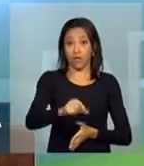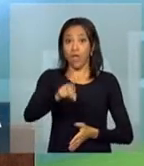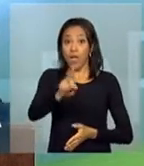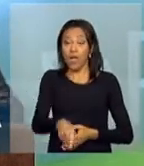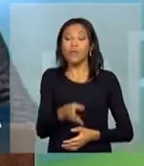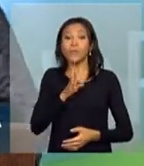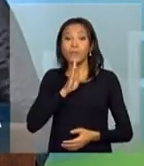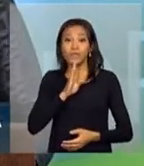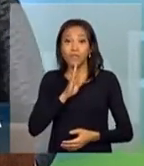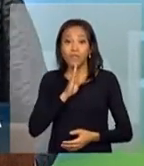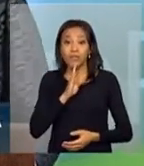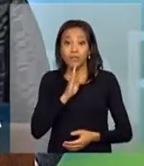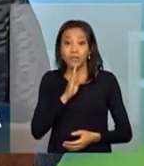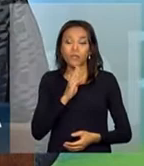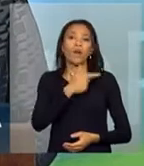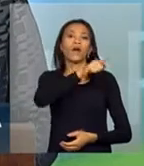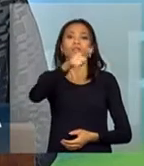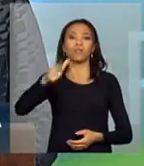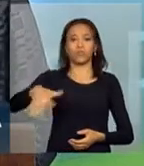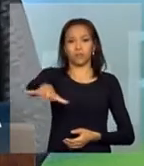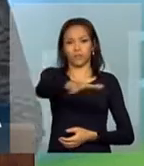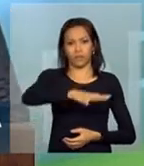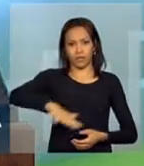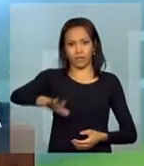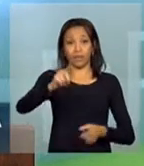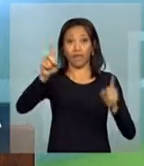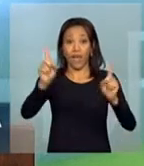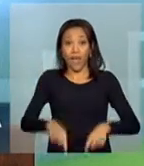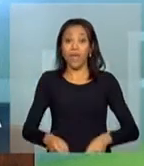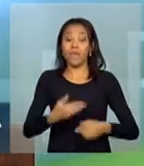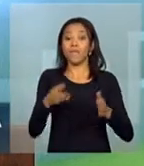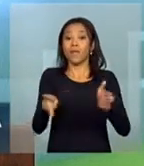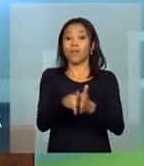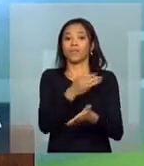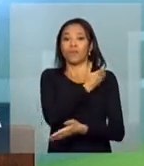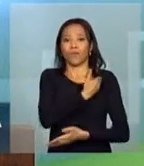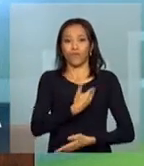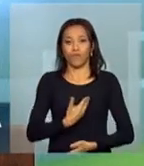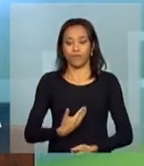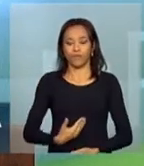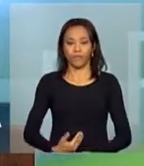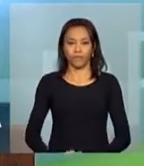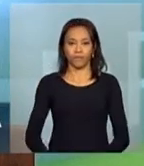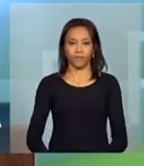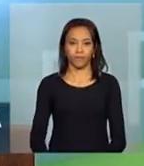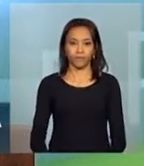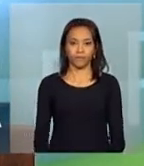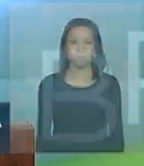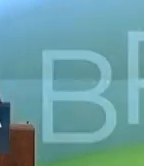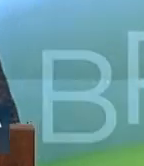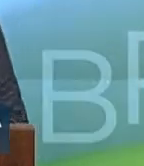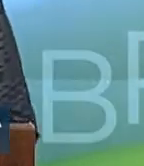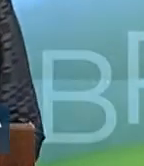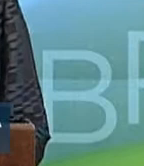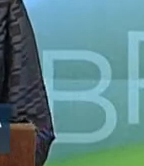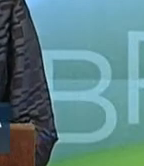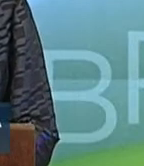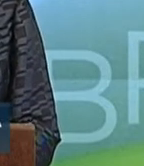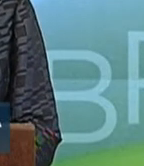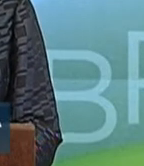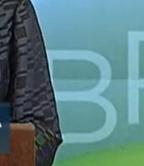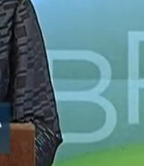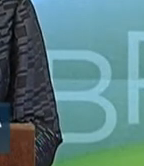conhecidas, as demandas por essas áreas são públicas e todos os interessados competem em